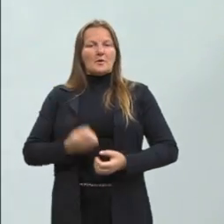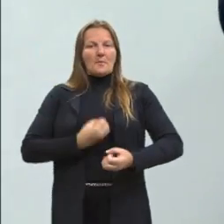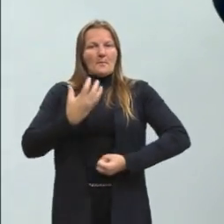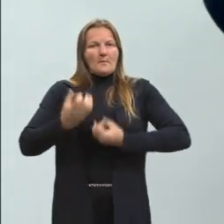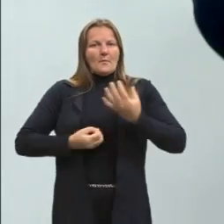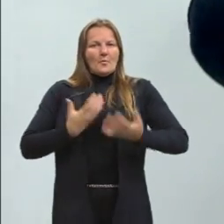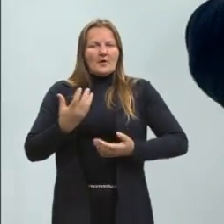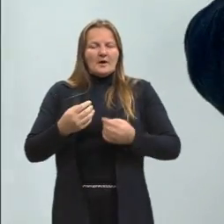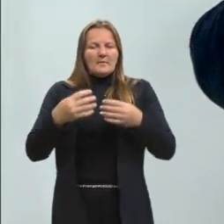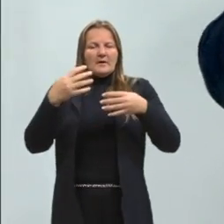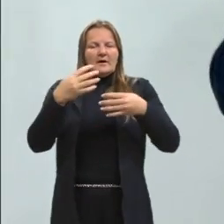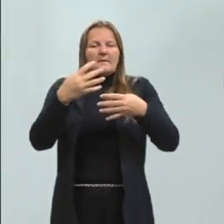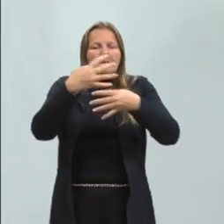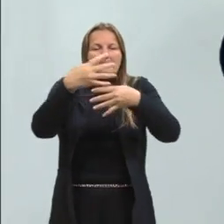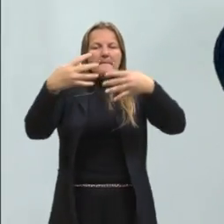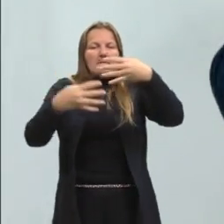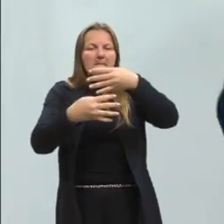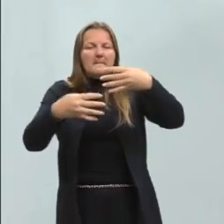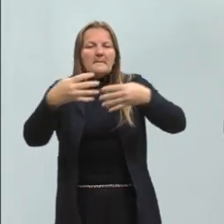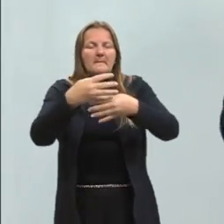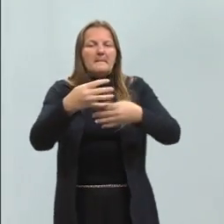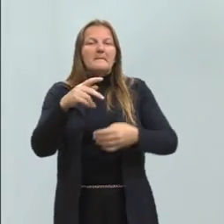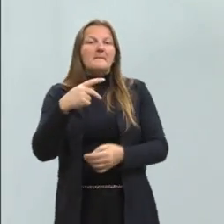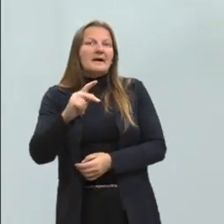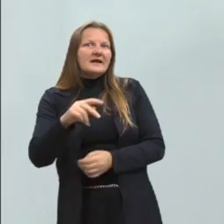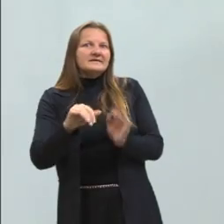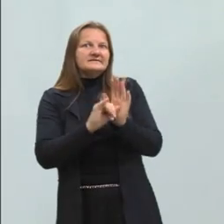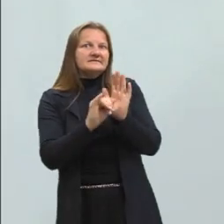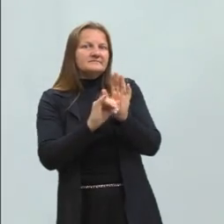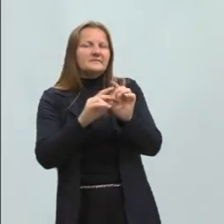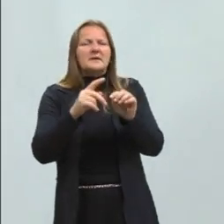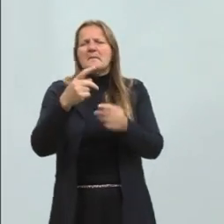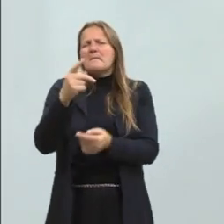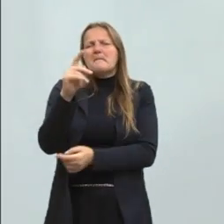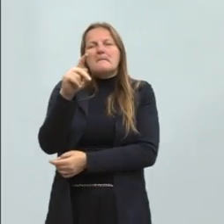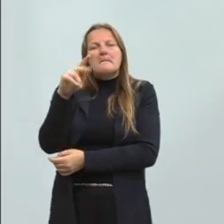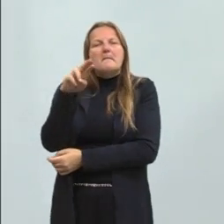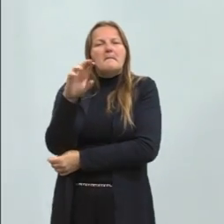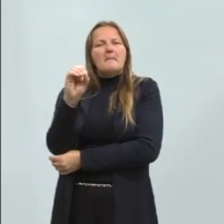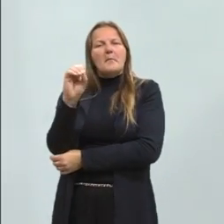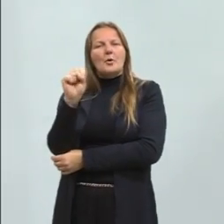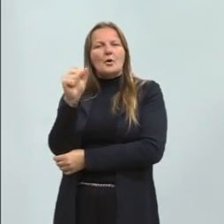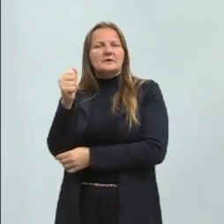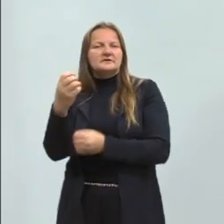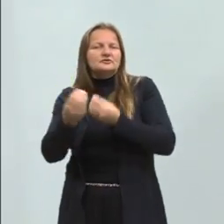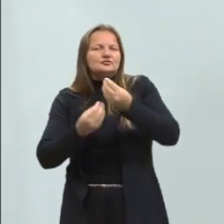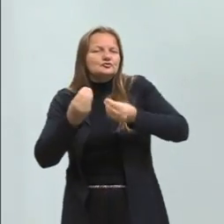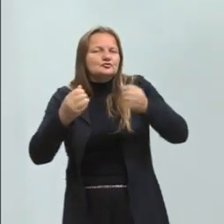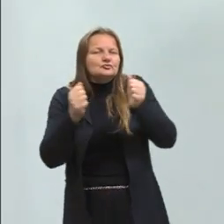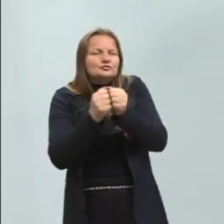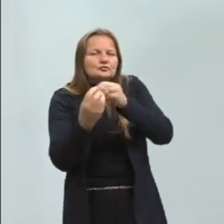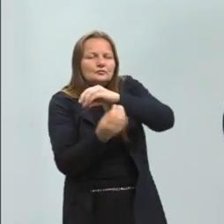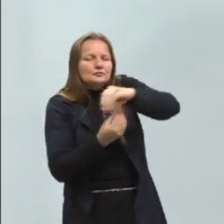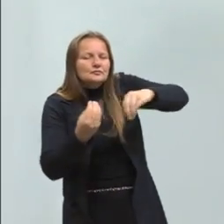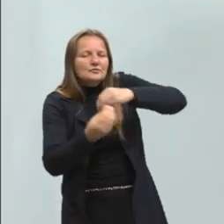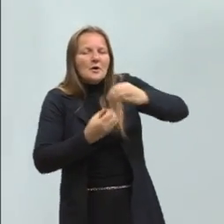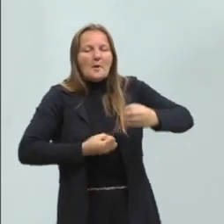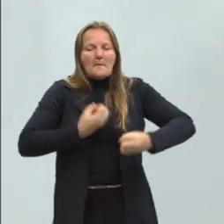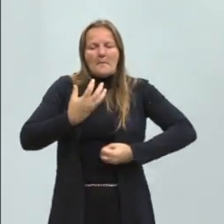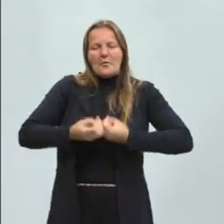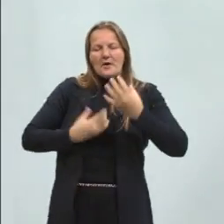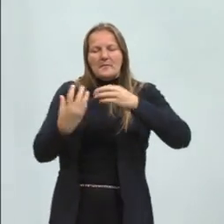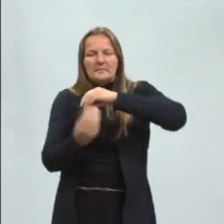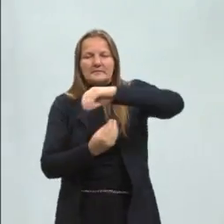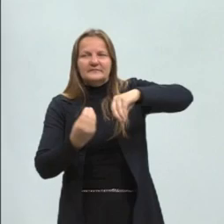que parece uma prosa, né? Então, tu consegue ler aquele poema, mas tu vai vendo que ao mesmo tempo que contando uma história, eu sempre brinco que é um poema em prosa e é